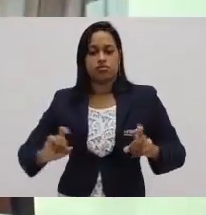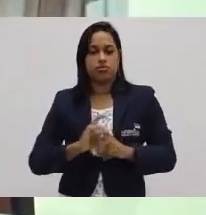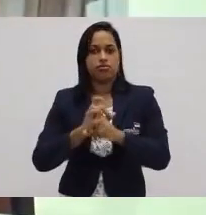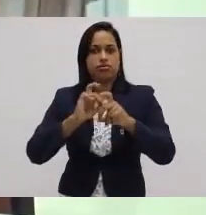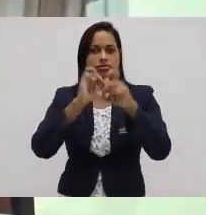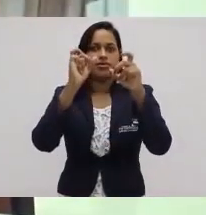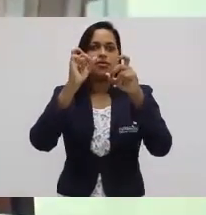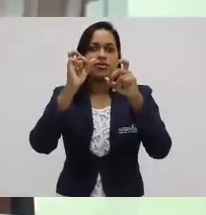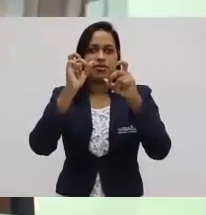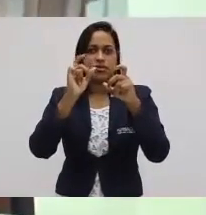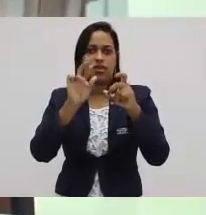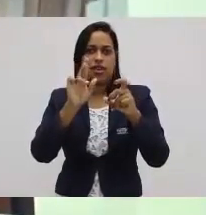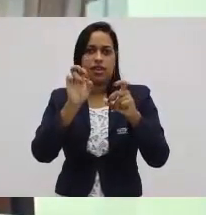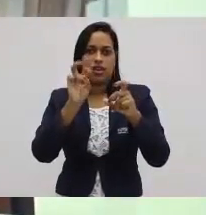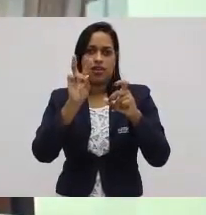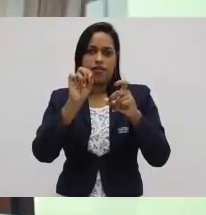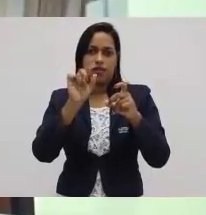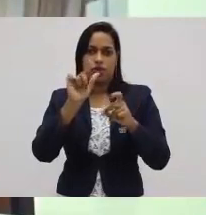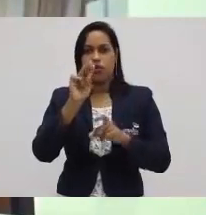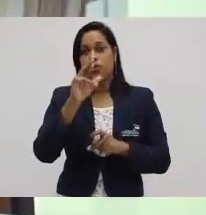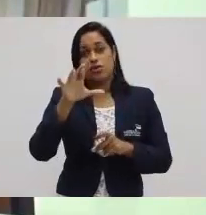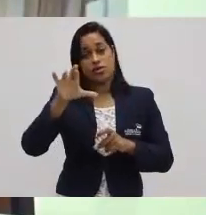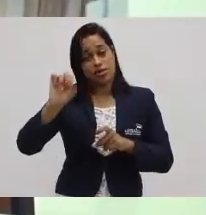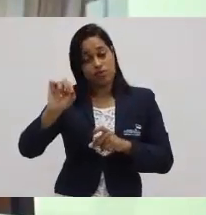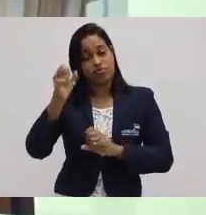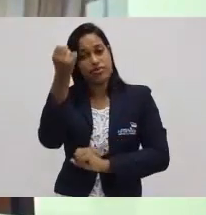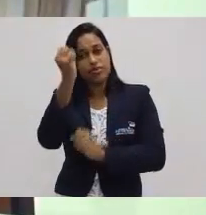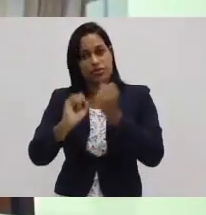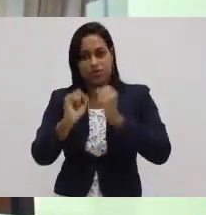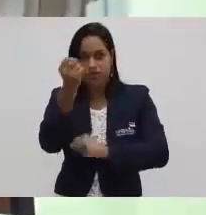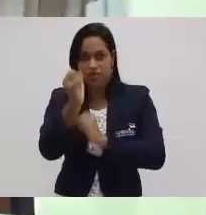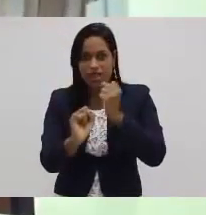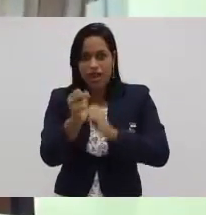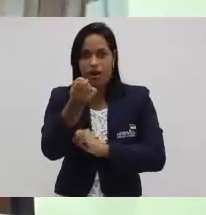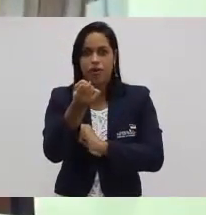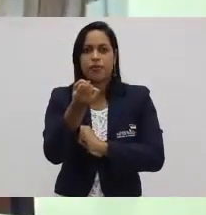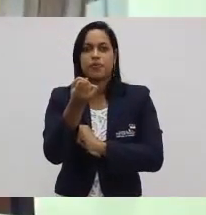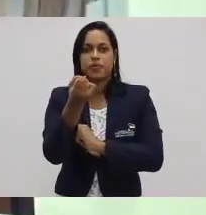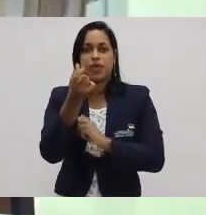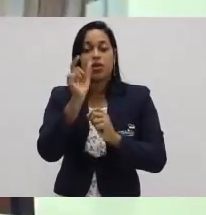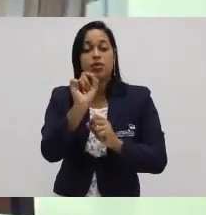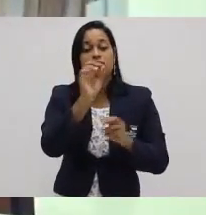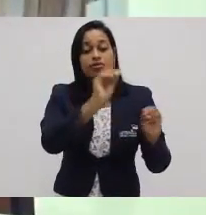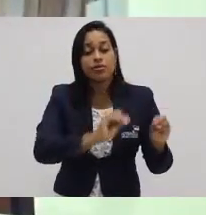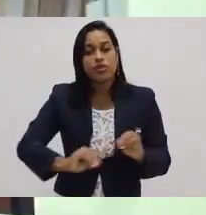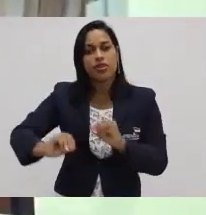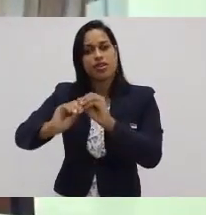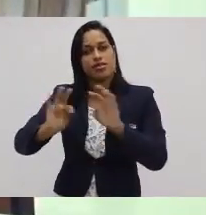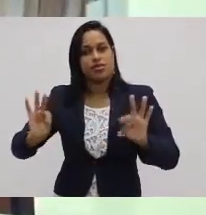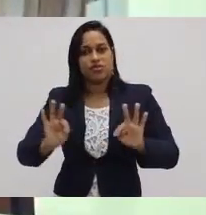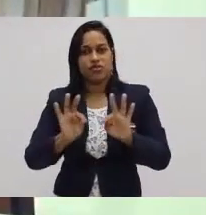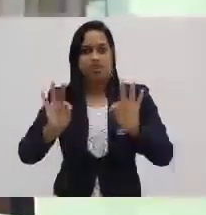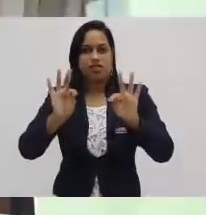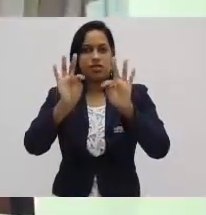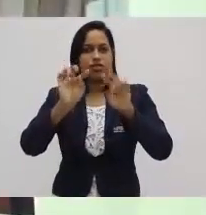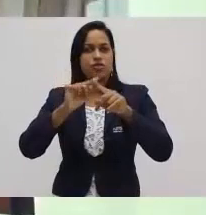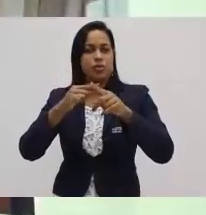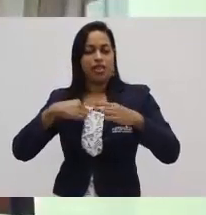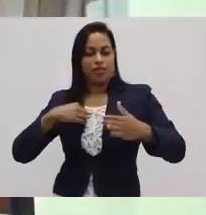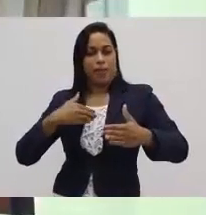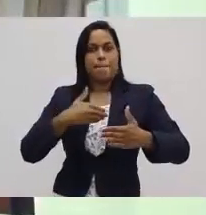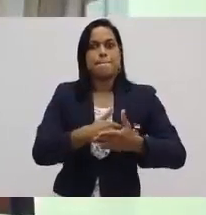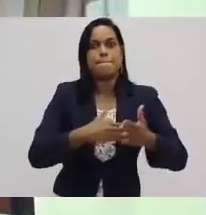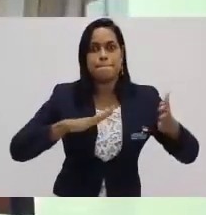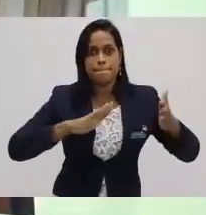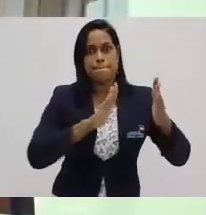Industrial. A Revolução Industrial é o conjunto de mudanças tecnológicas com profundo impacto no